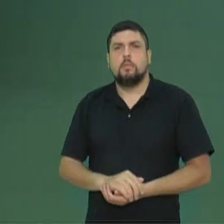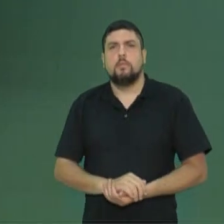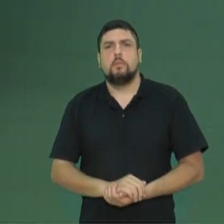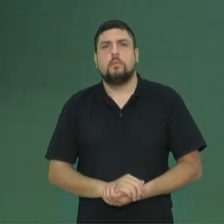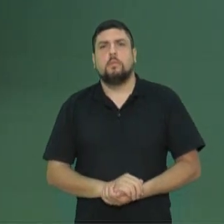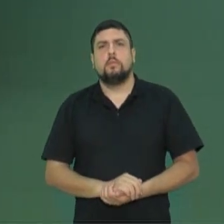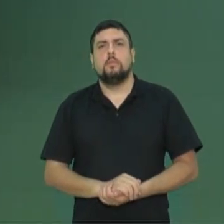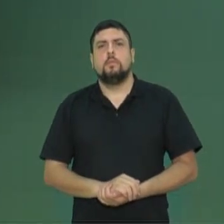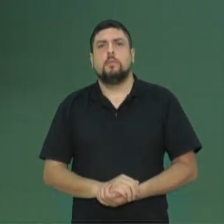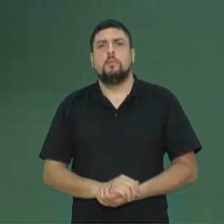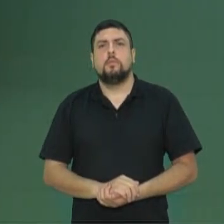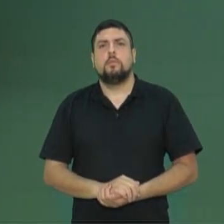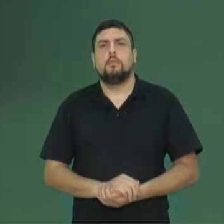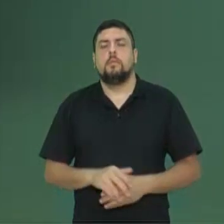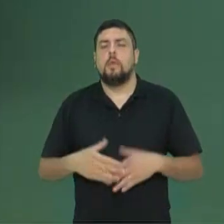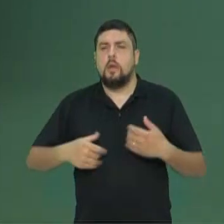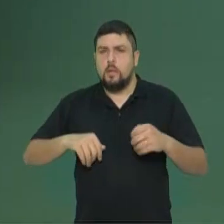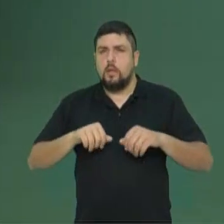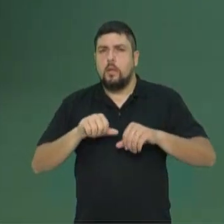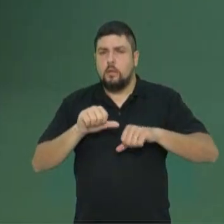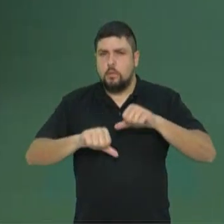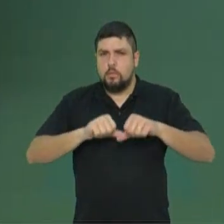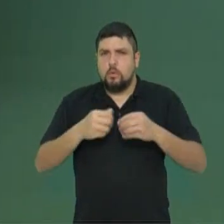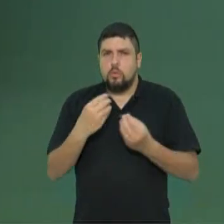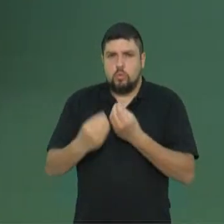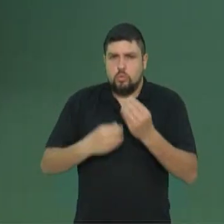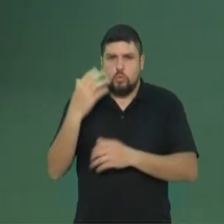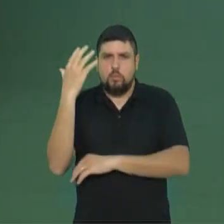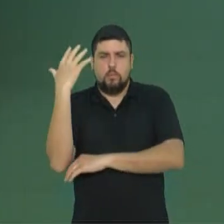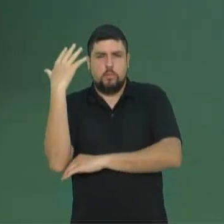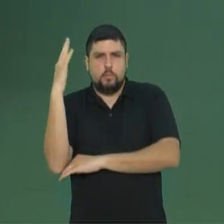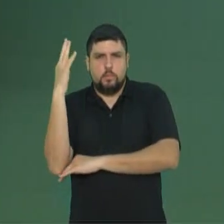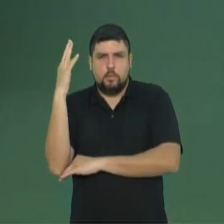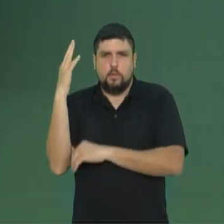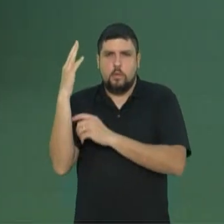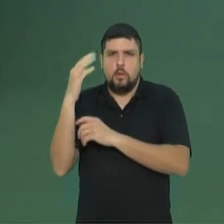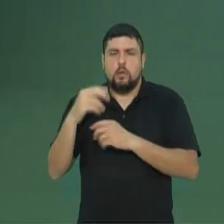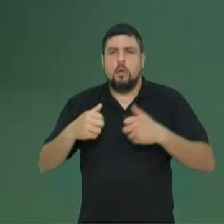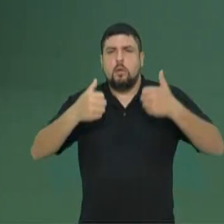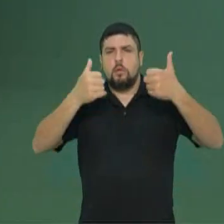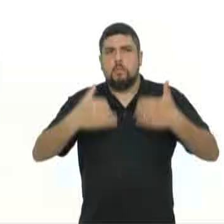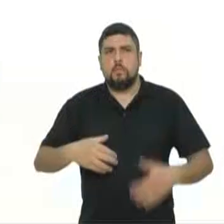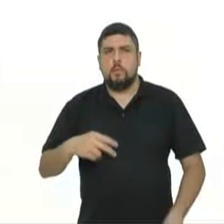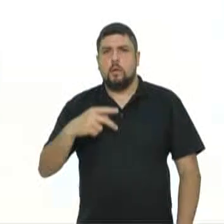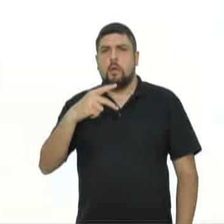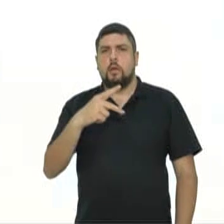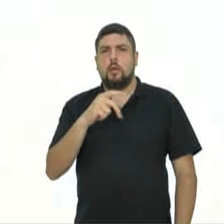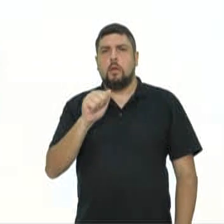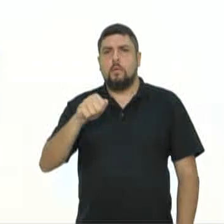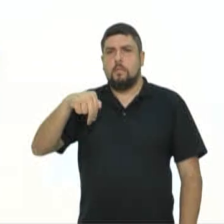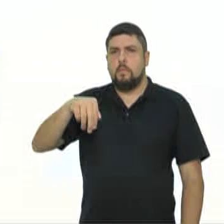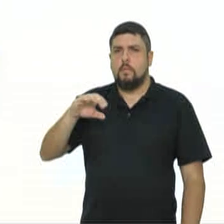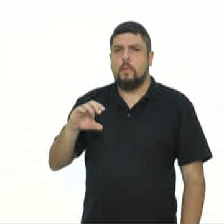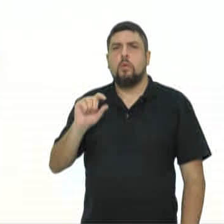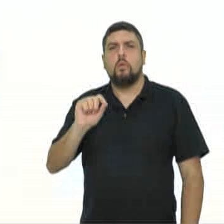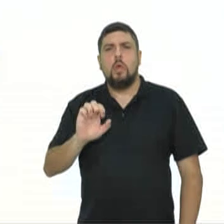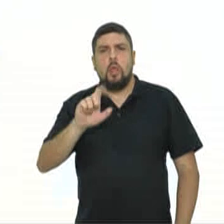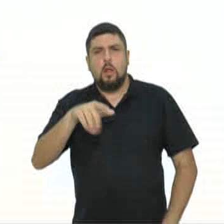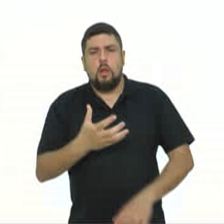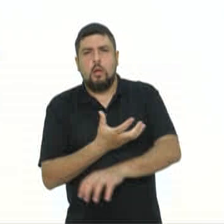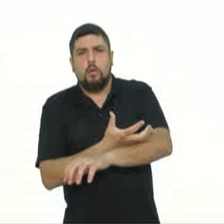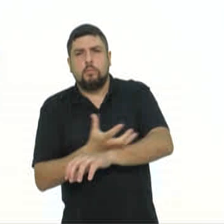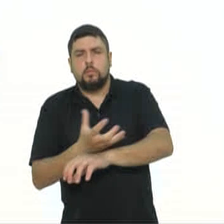Aí, mudando, estudando como as plantas funcionam, a gente foi falar sobre as panques, as plantas alimentícias não convencionais.